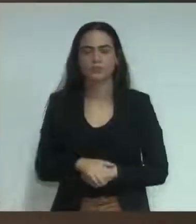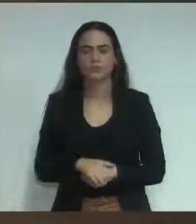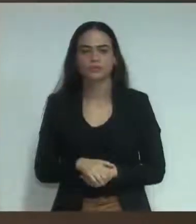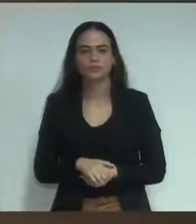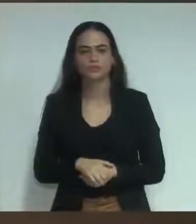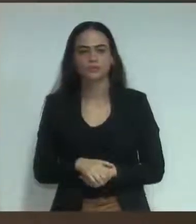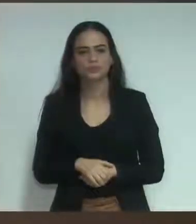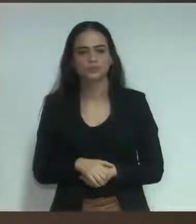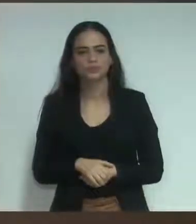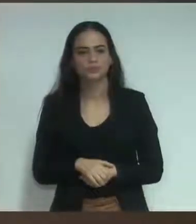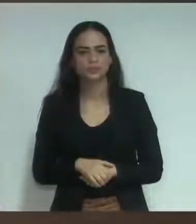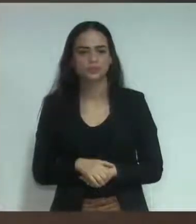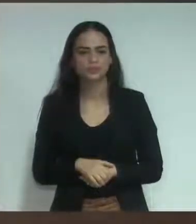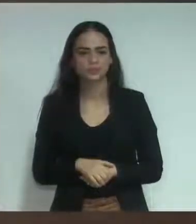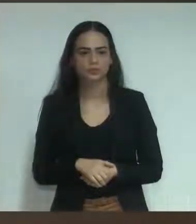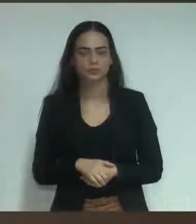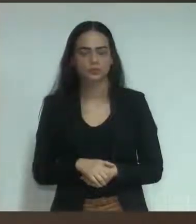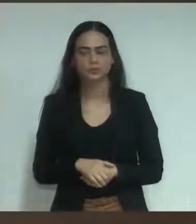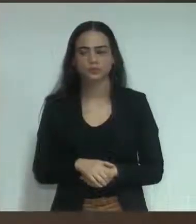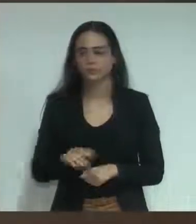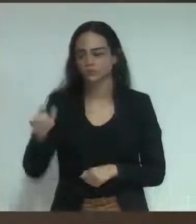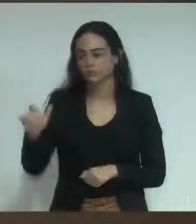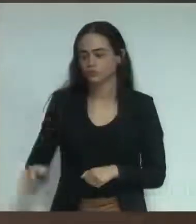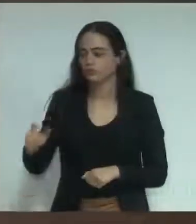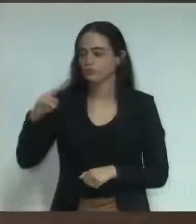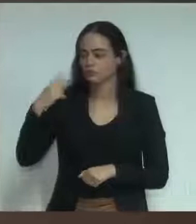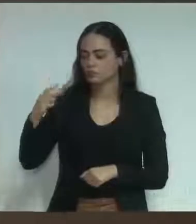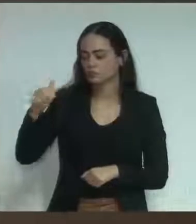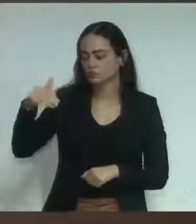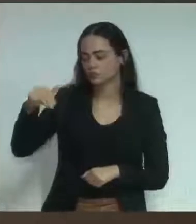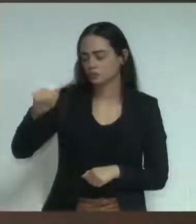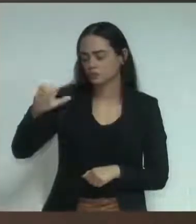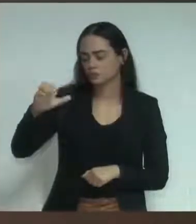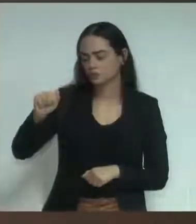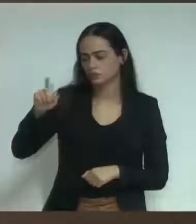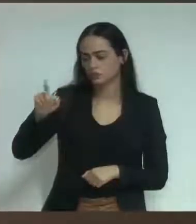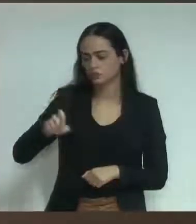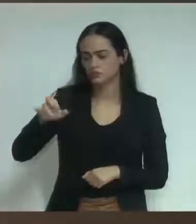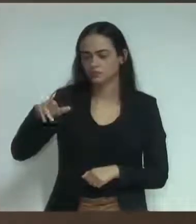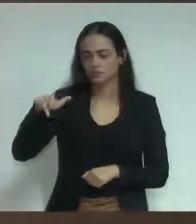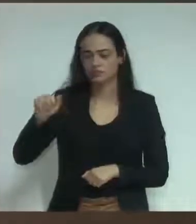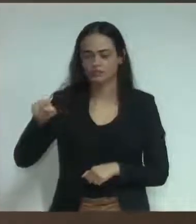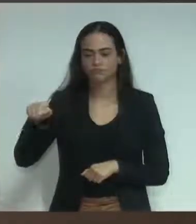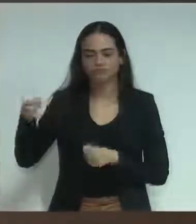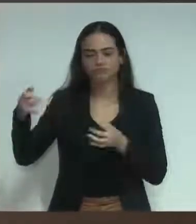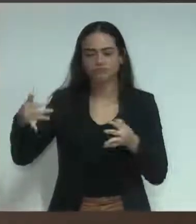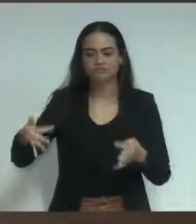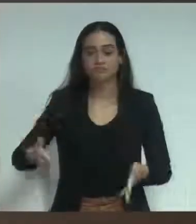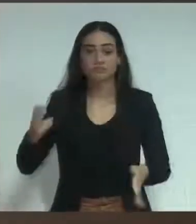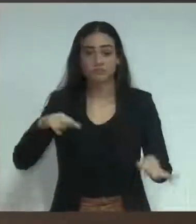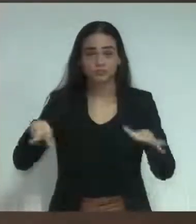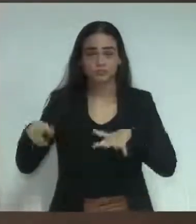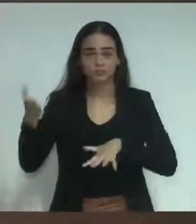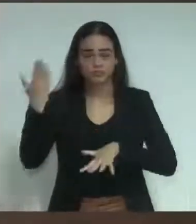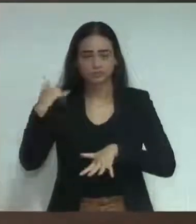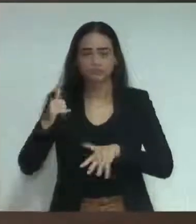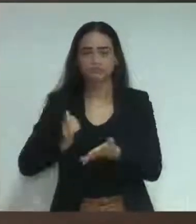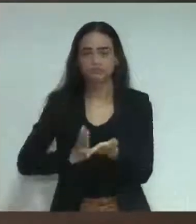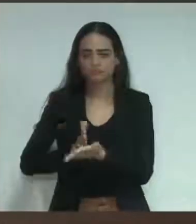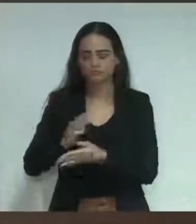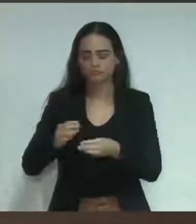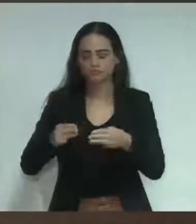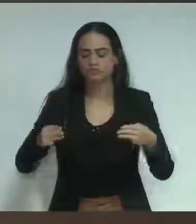O vereador Macaxeira comentou aqui, nós aprovamos nessa casa, semana passada, uma moção de apelo ao senhor